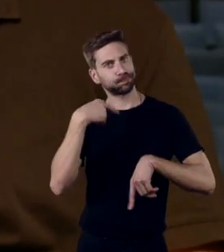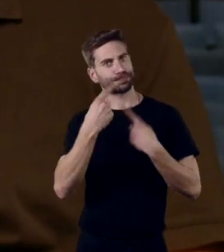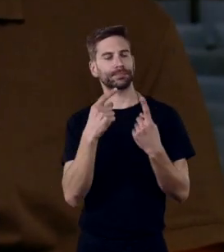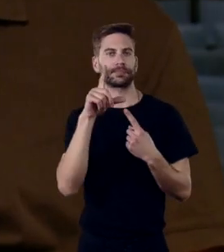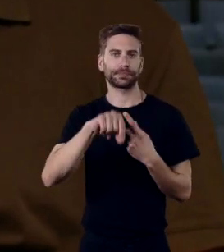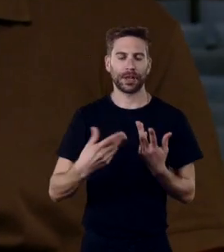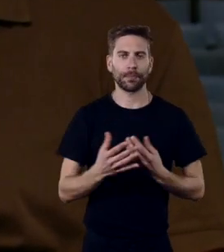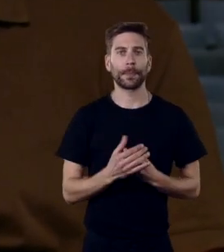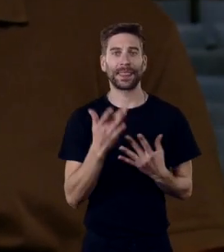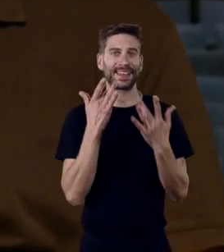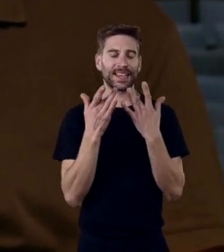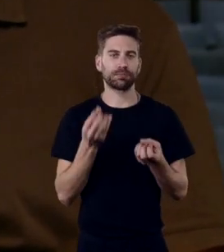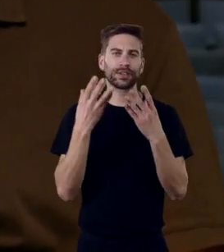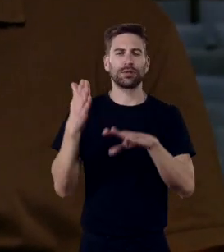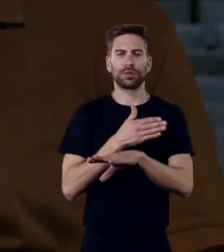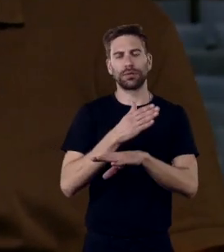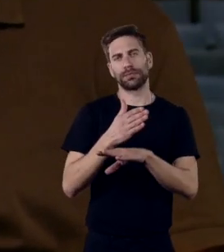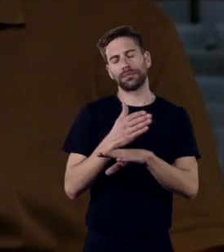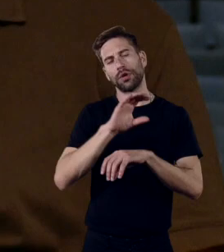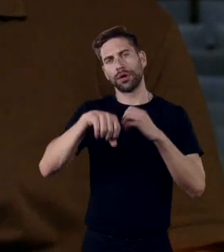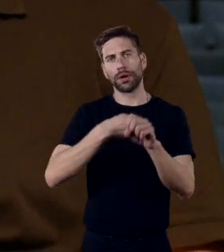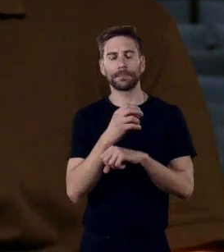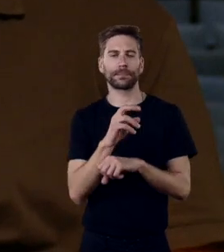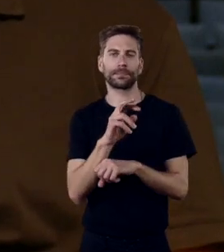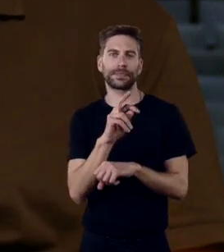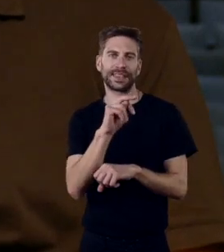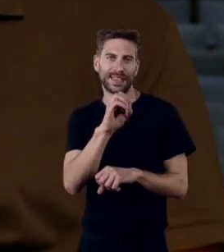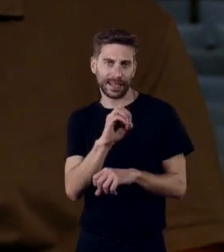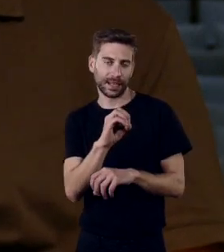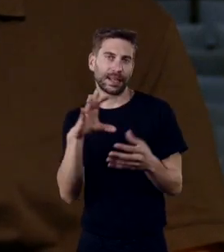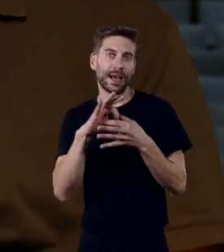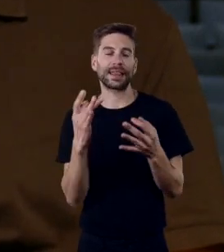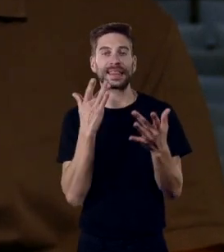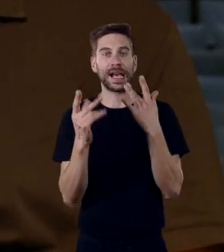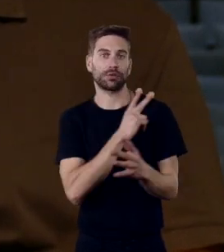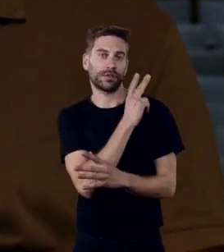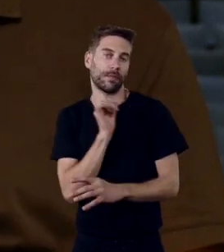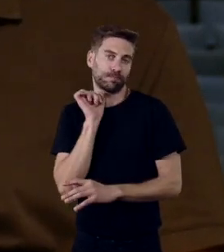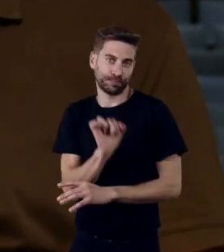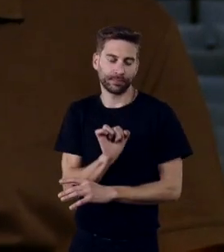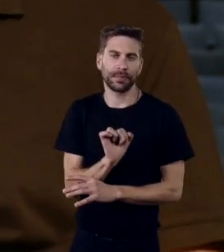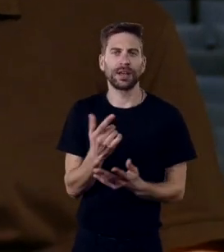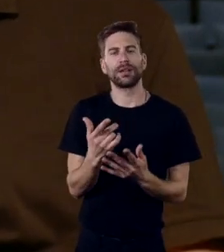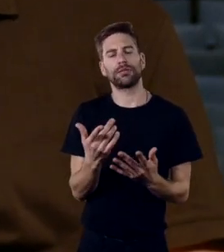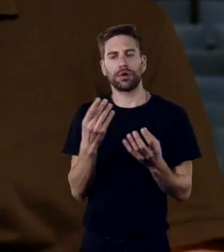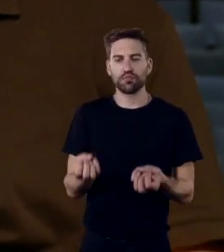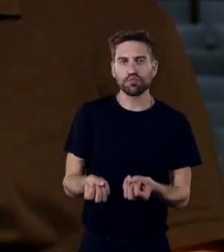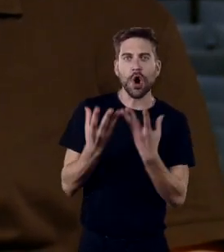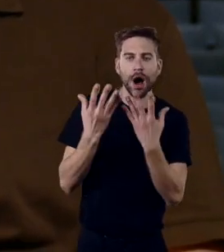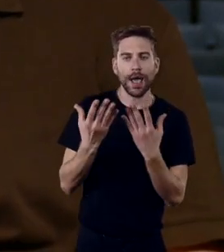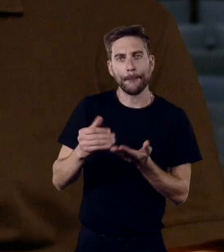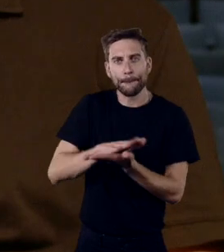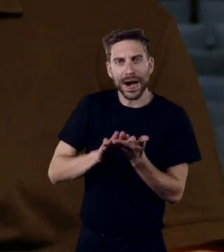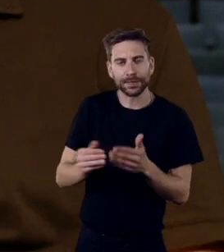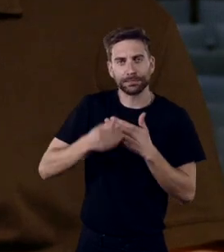movimento que vinha dos anos 30 do teatro universitário e, portanto, ele nasce com essa energia de partida,